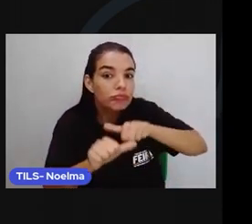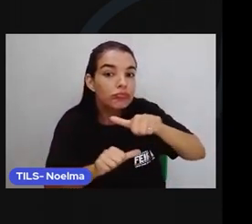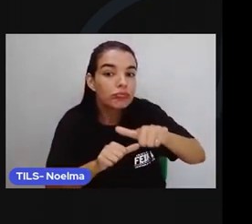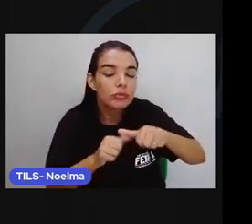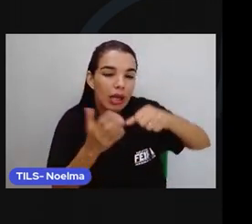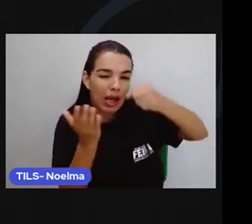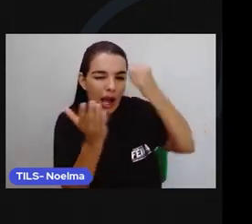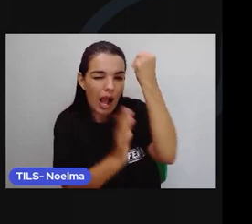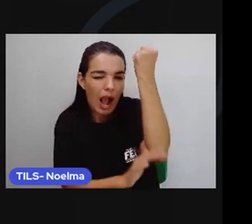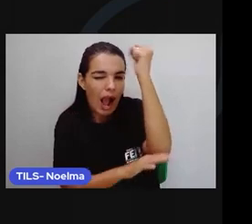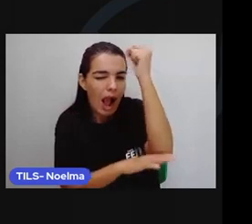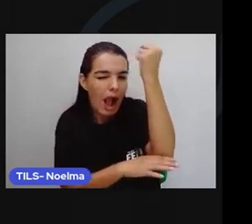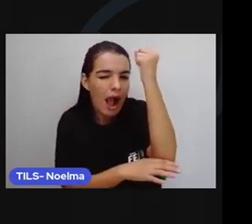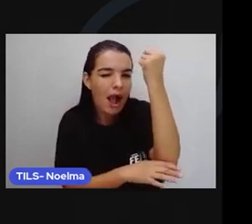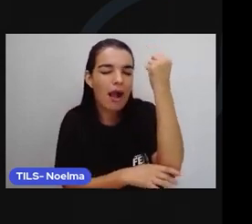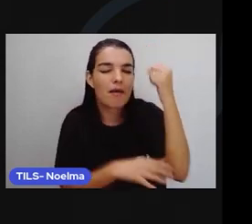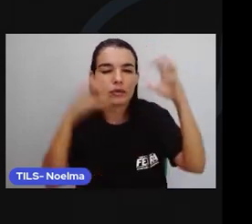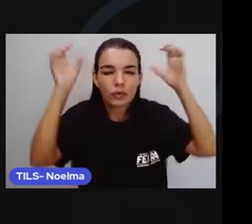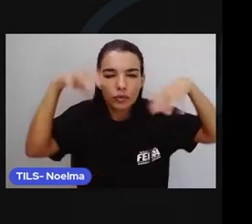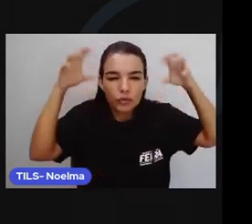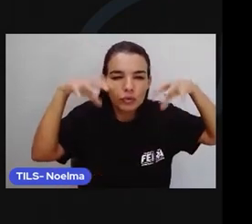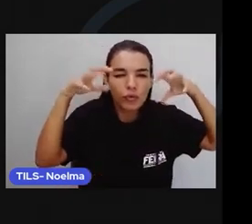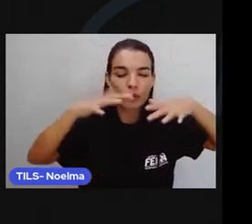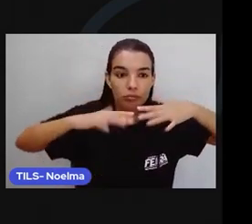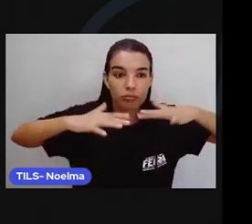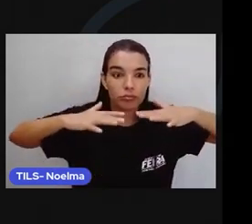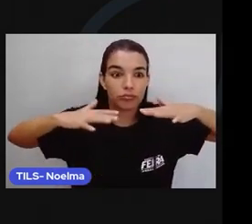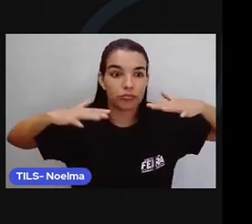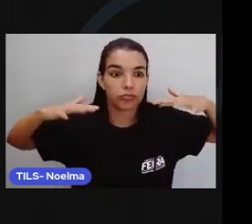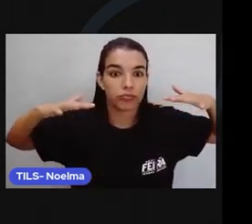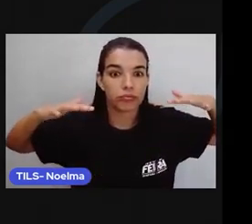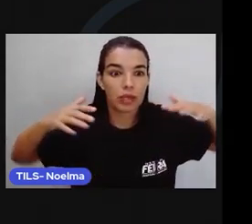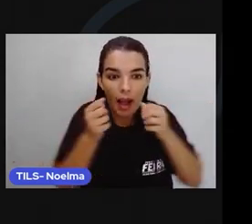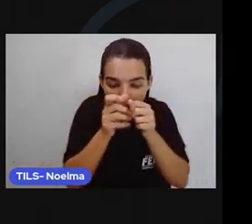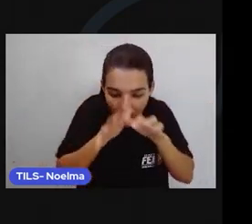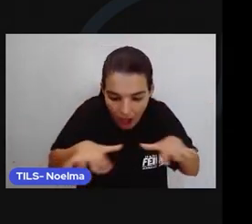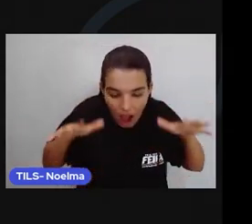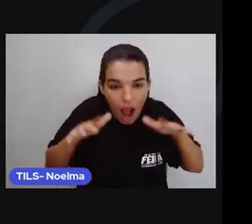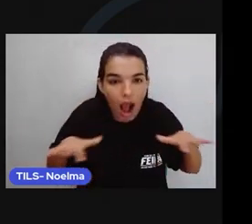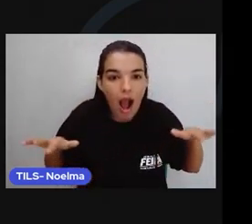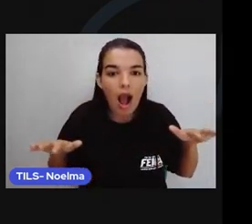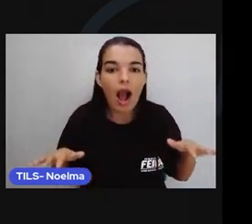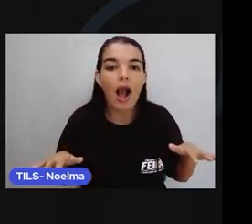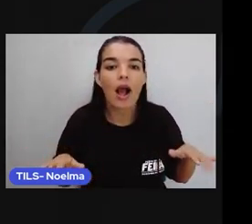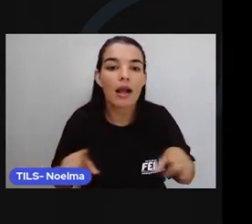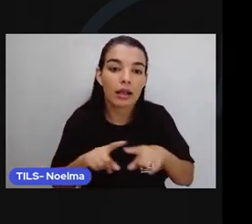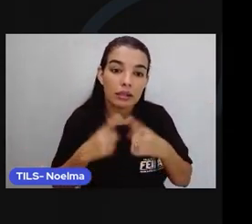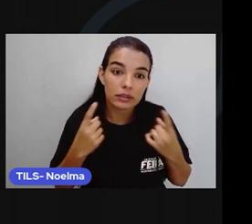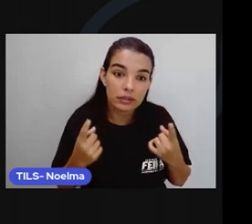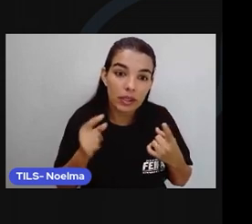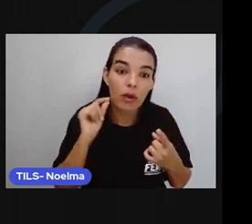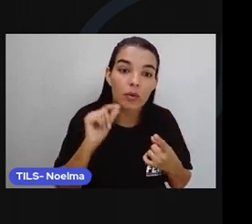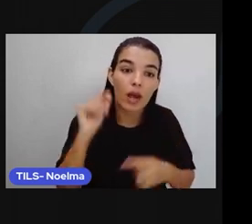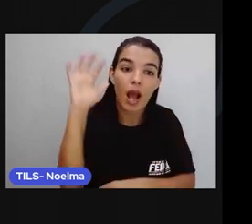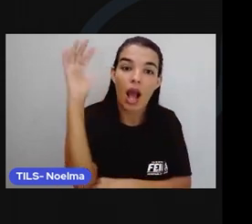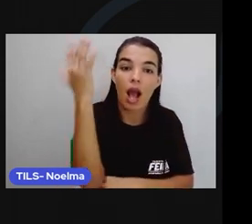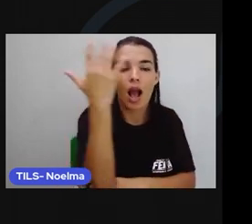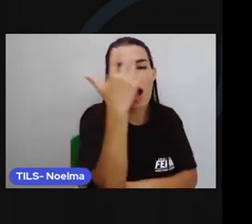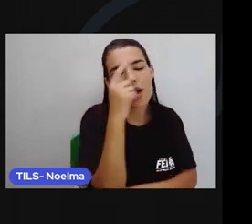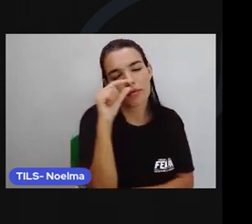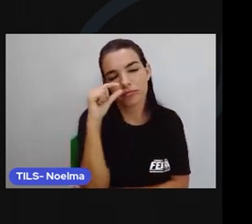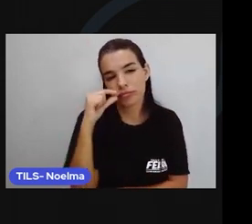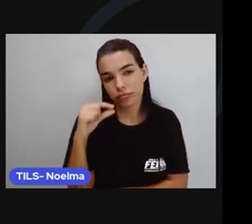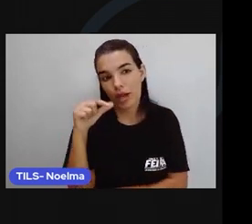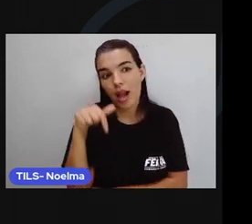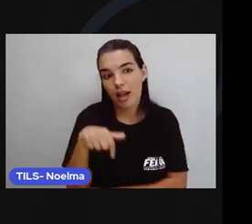iluminações, terremotos, maremotos E assim será um dos poucos locais